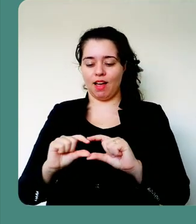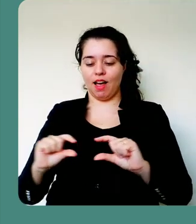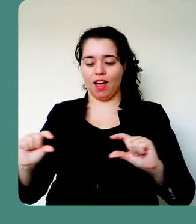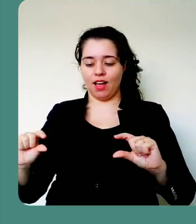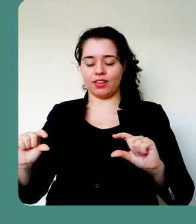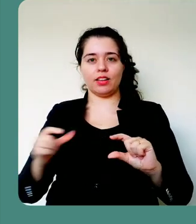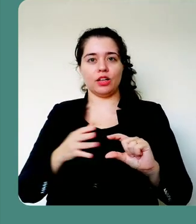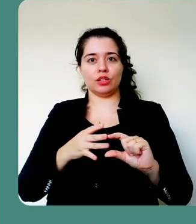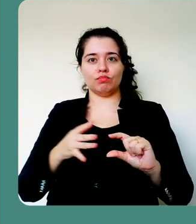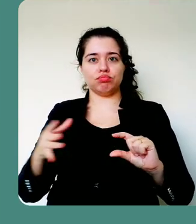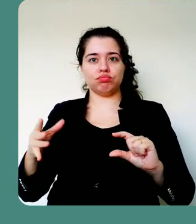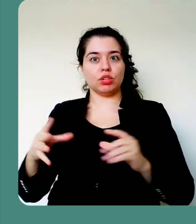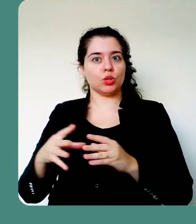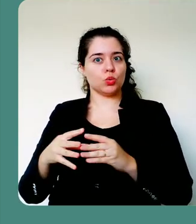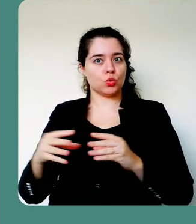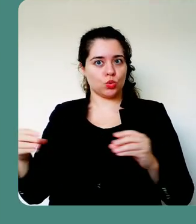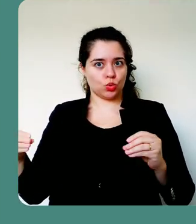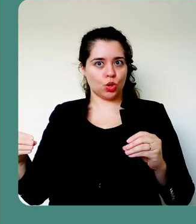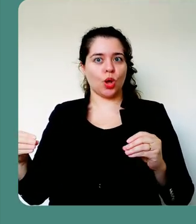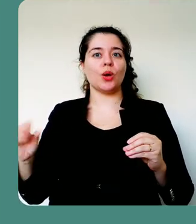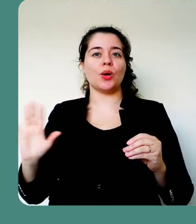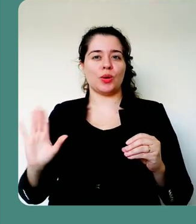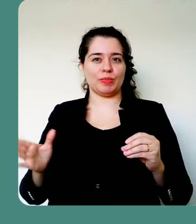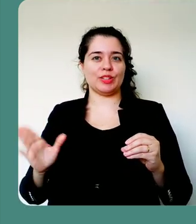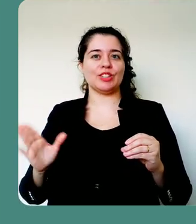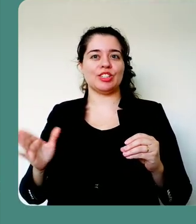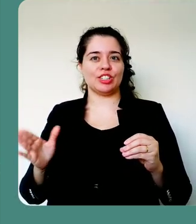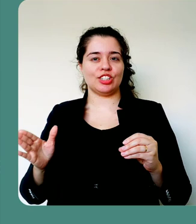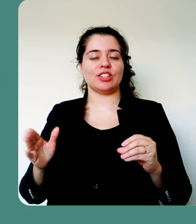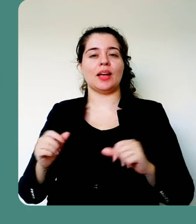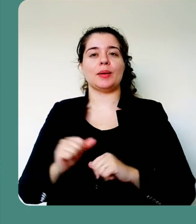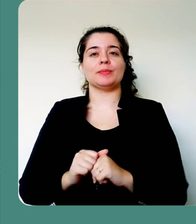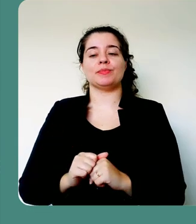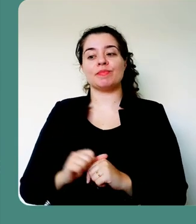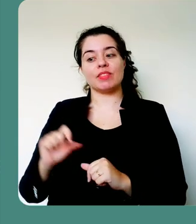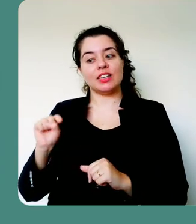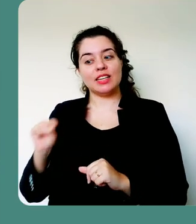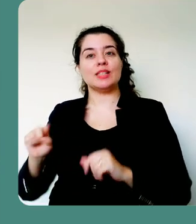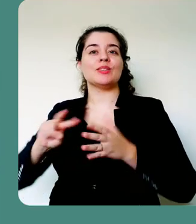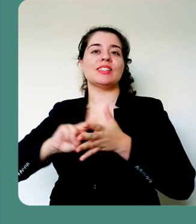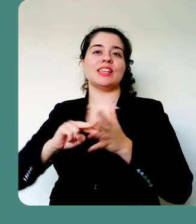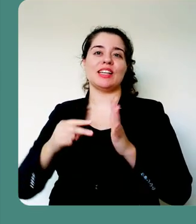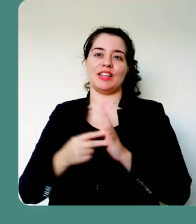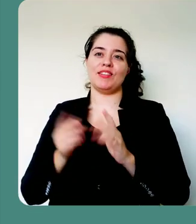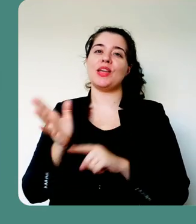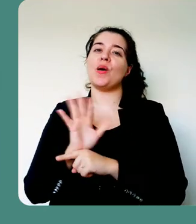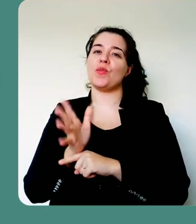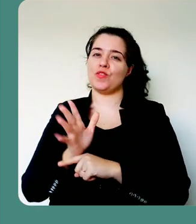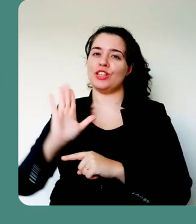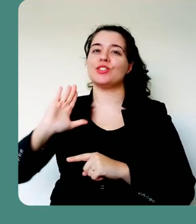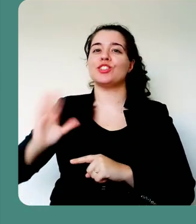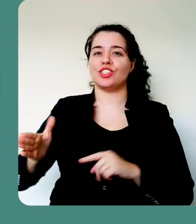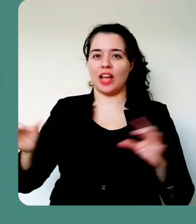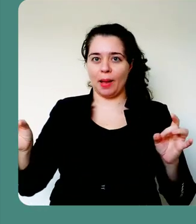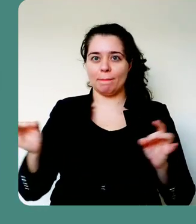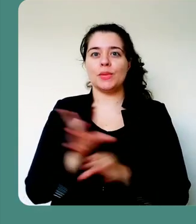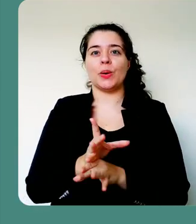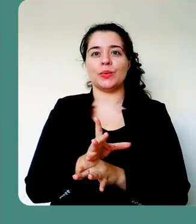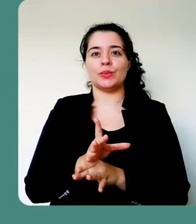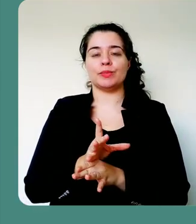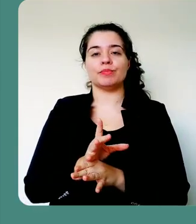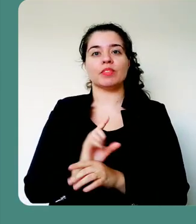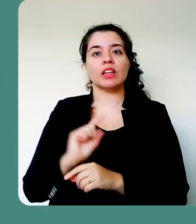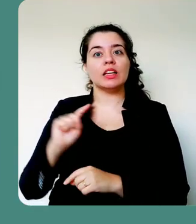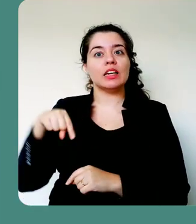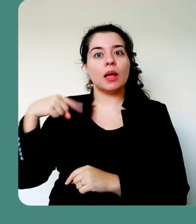arquivo de vídeo, então, isso vai ser um indicativo que o seu vídeo já foi gerado. E para visualizar como ficou a sua videoaula,